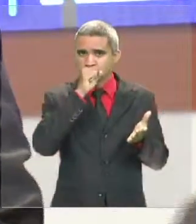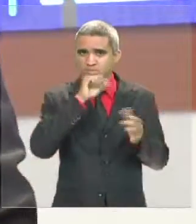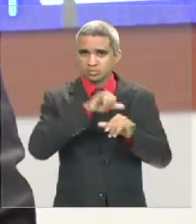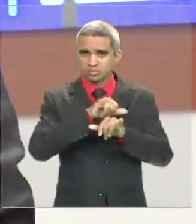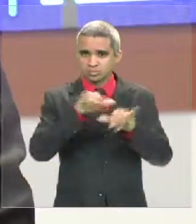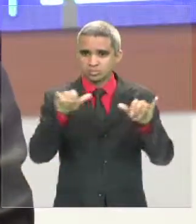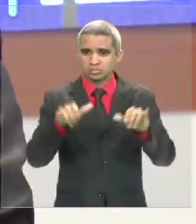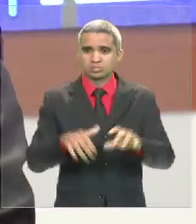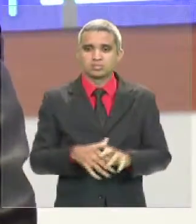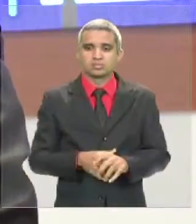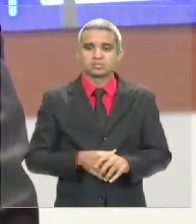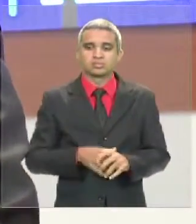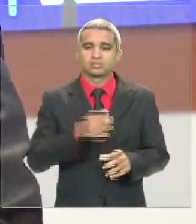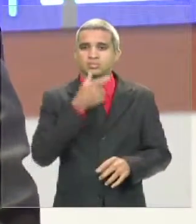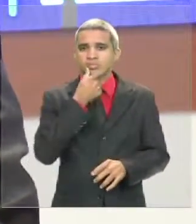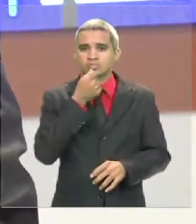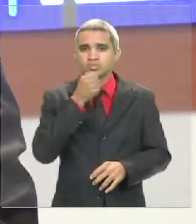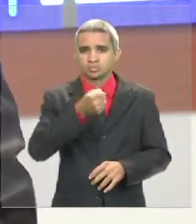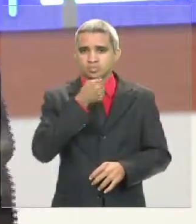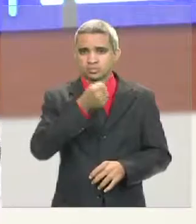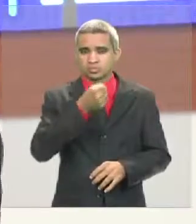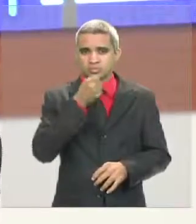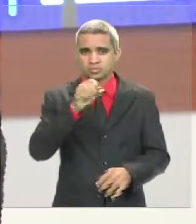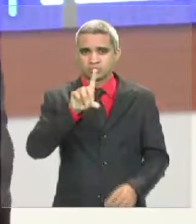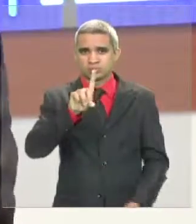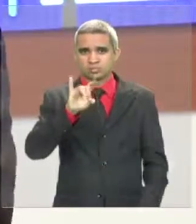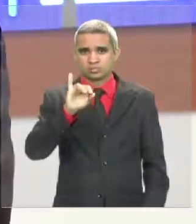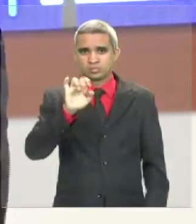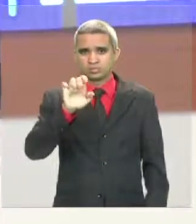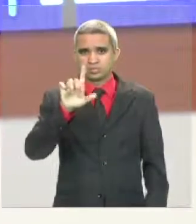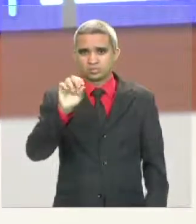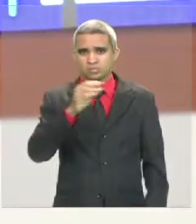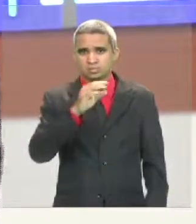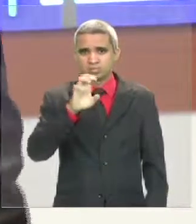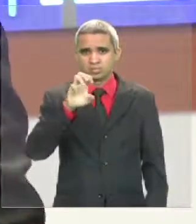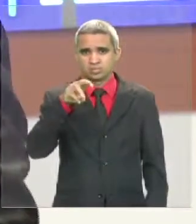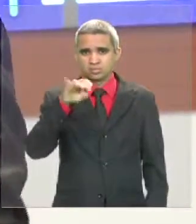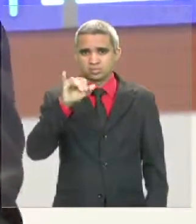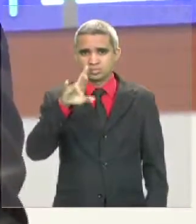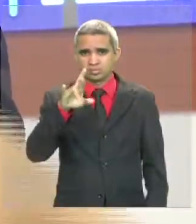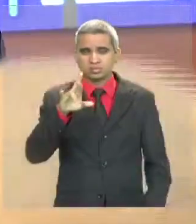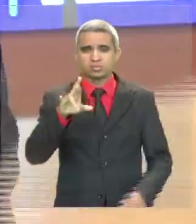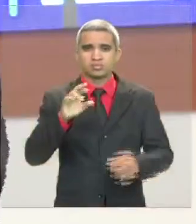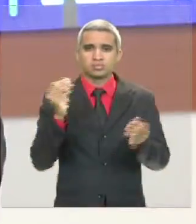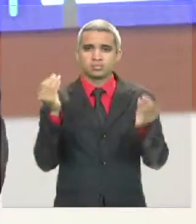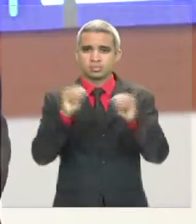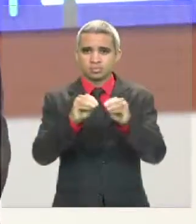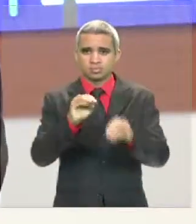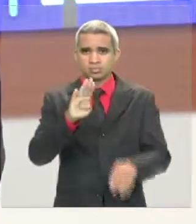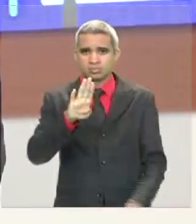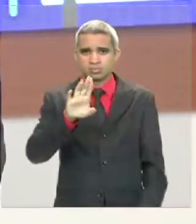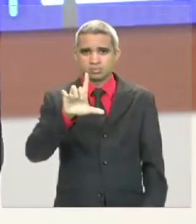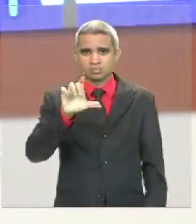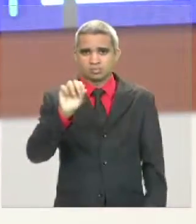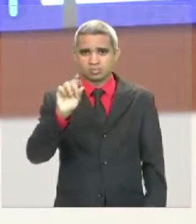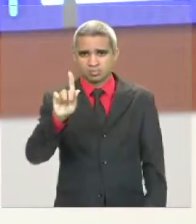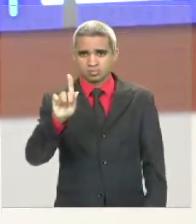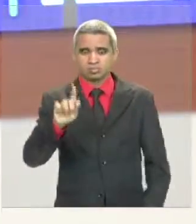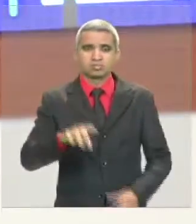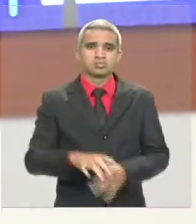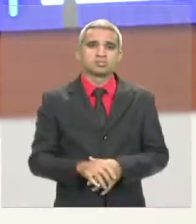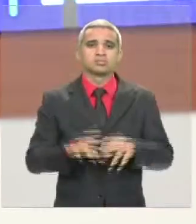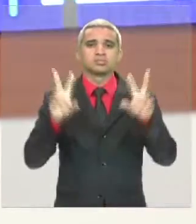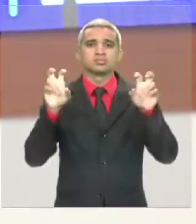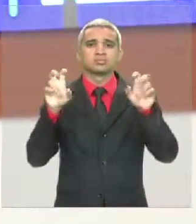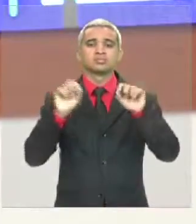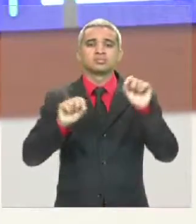pelo jornalista Diego Emi, publicado no seu blog. E o título diz, São Luís, emergido no caos